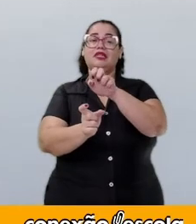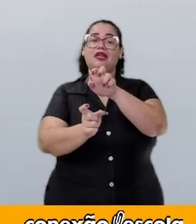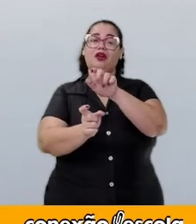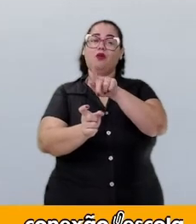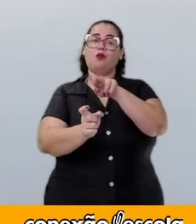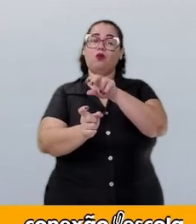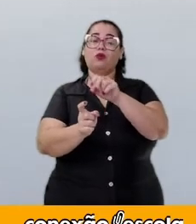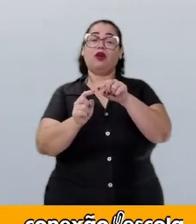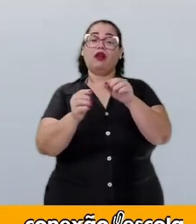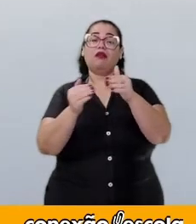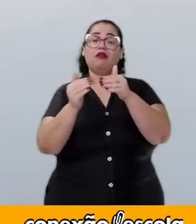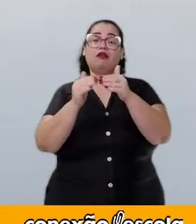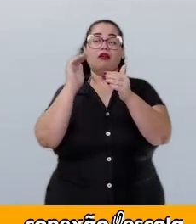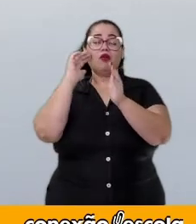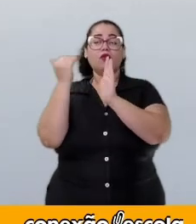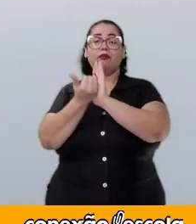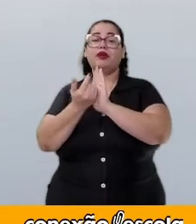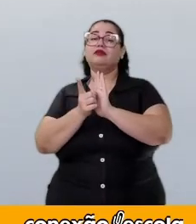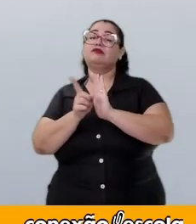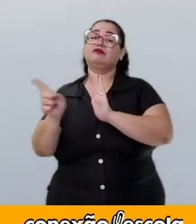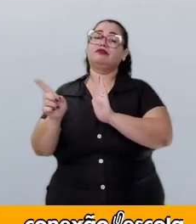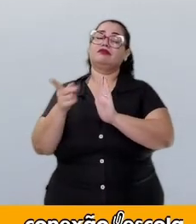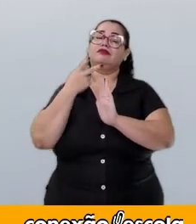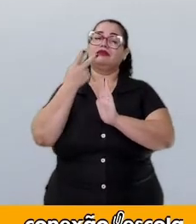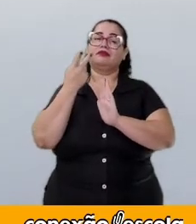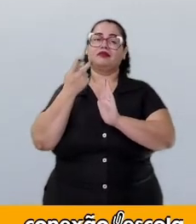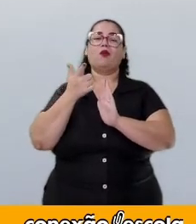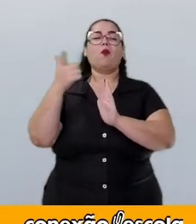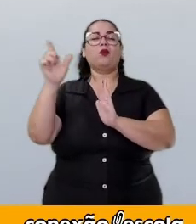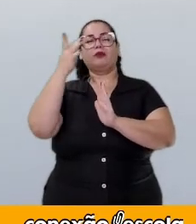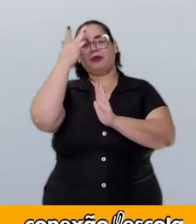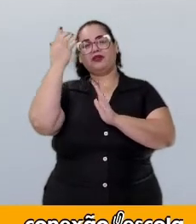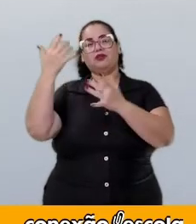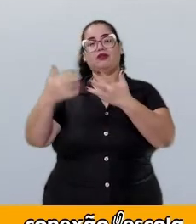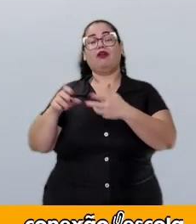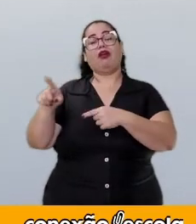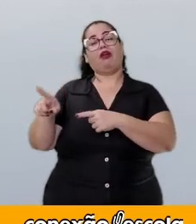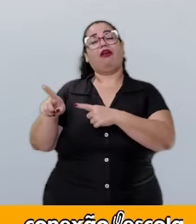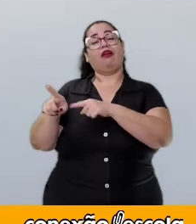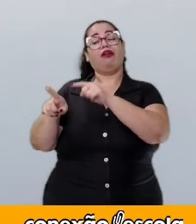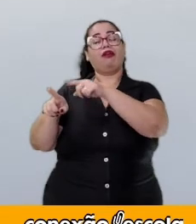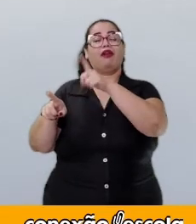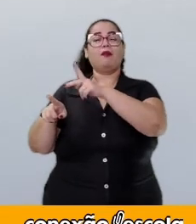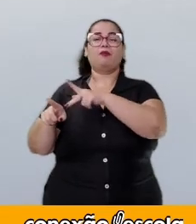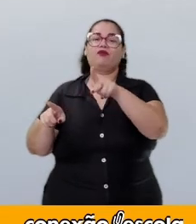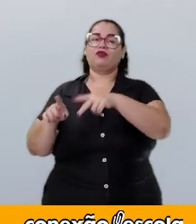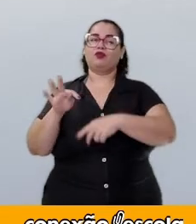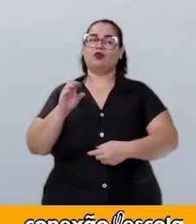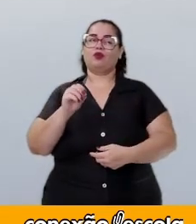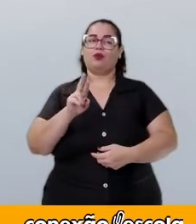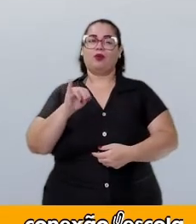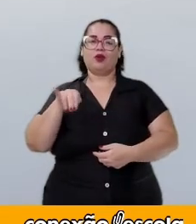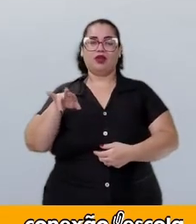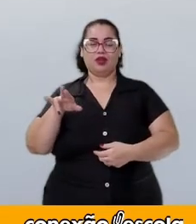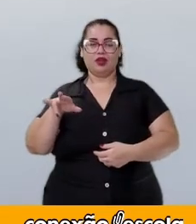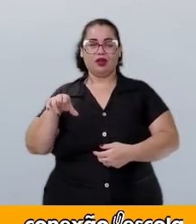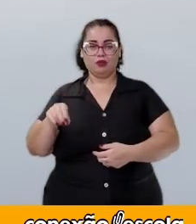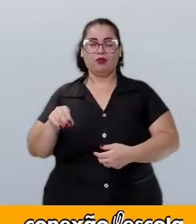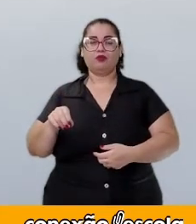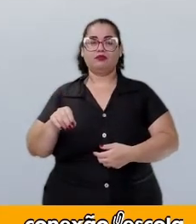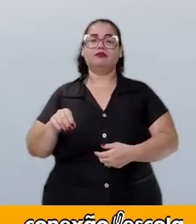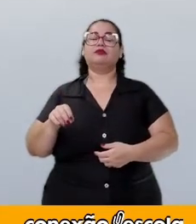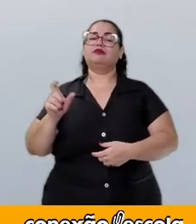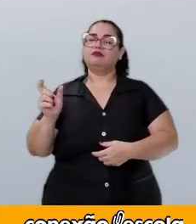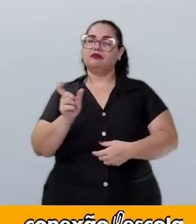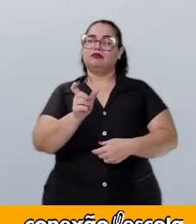sentido de conformidade, conforme alguém, conforme o professor Tourinho Filho. Então, ela foi